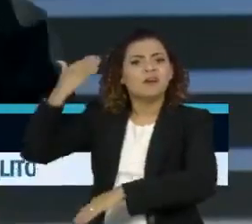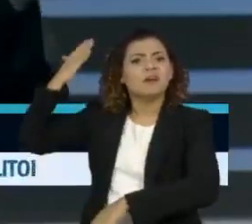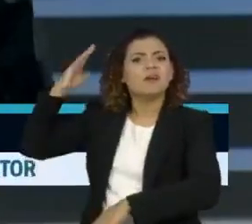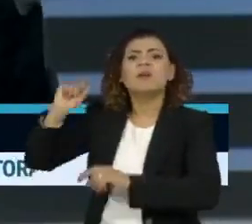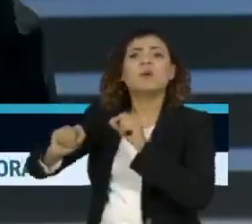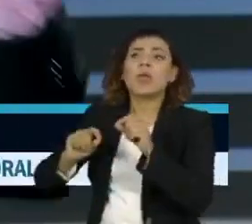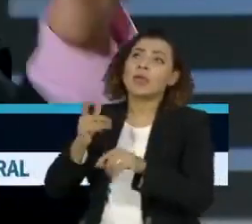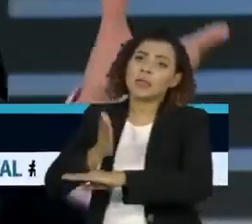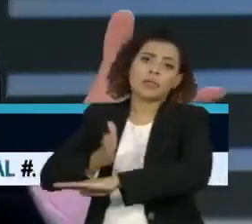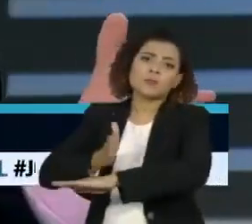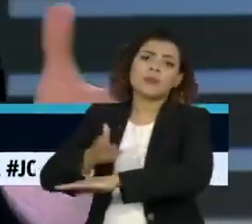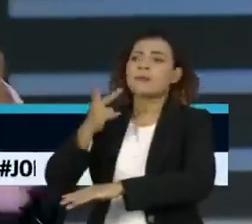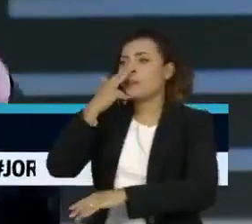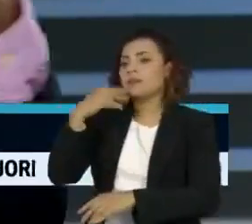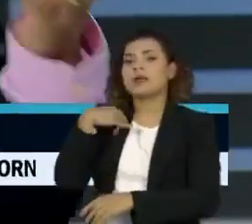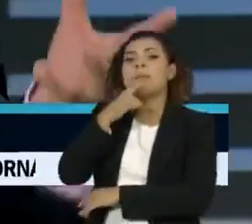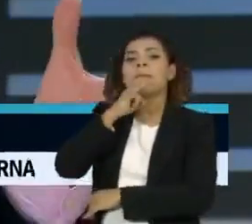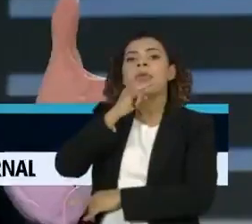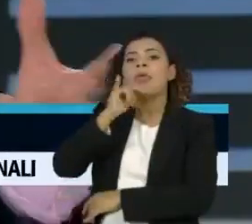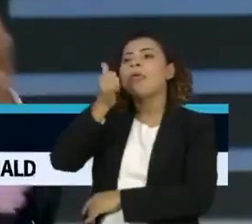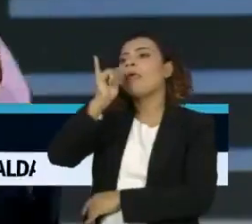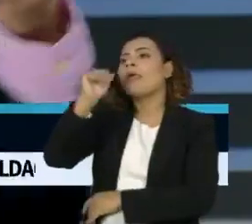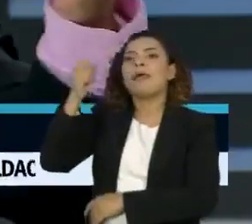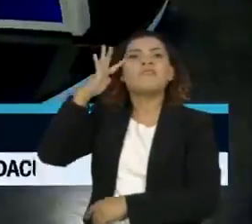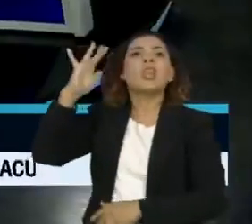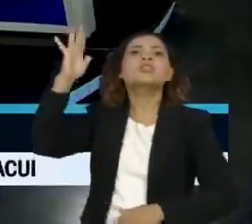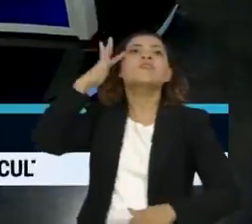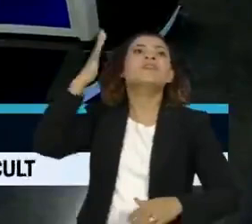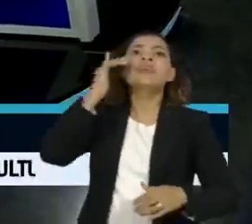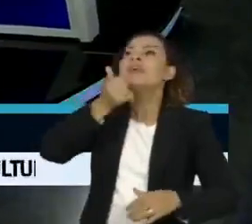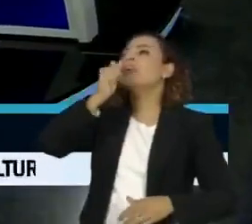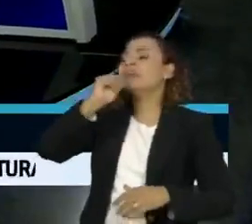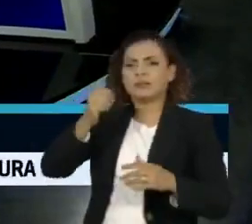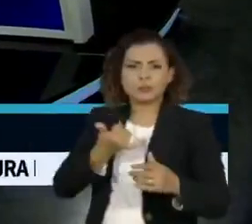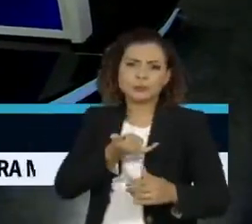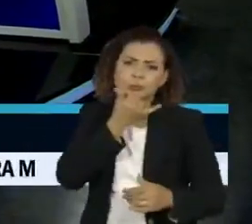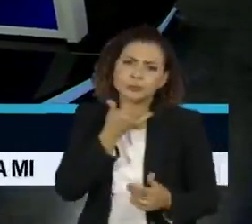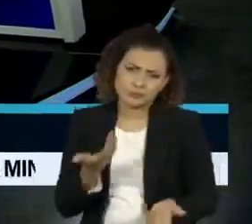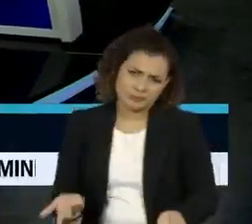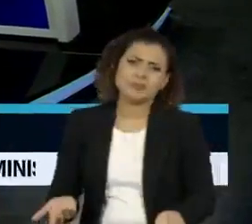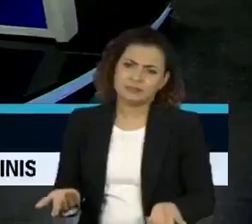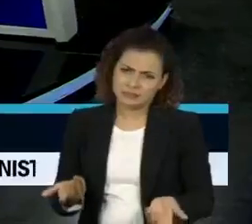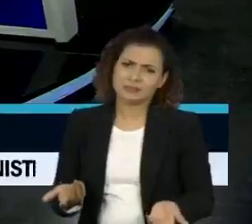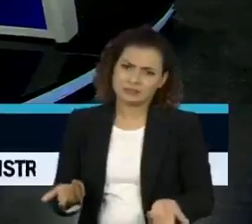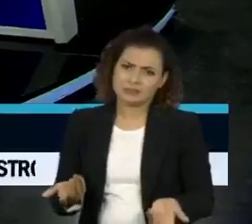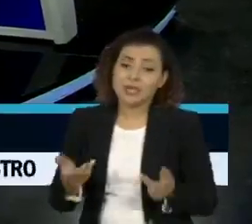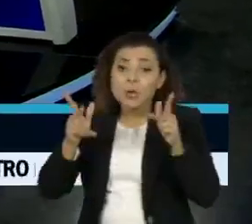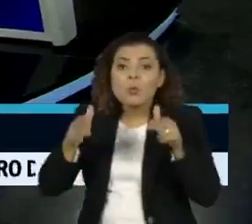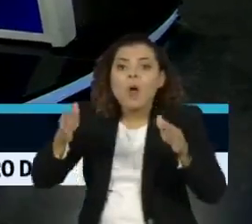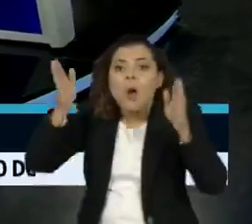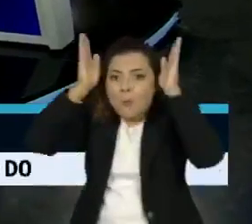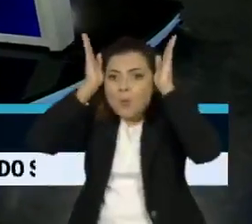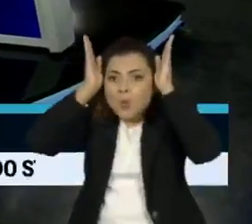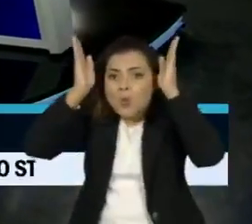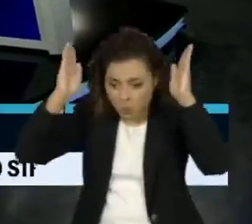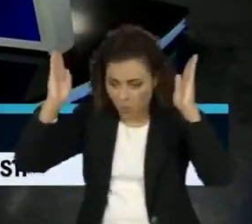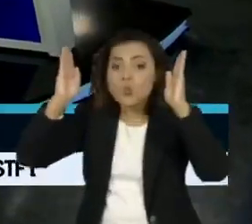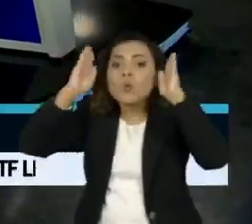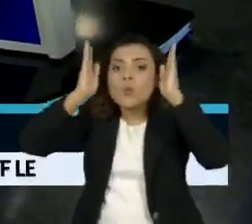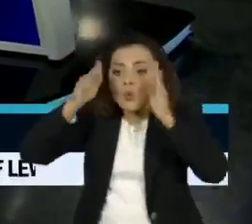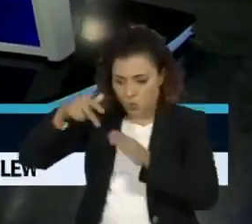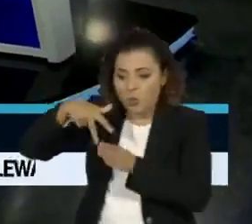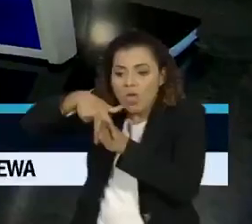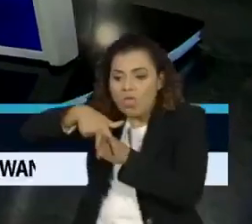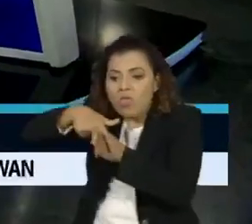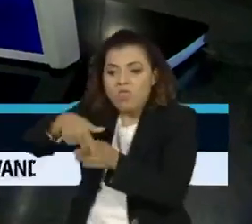quando o cara já estava bêbado, discutindo em filosofia, quando você puxa um burro com uma corda, quem puxa o burro é você ou a